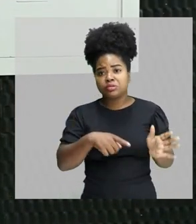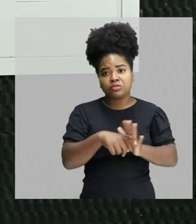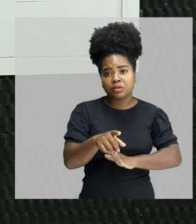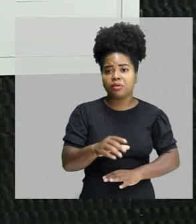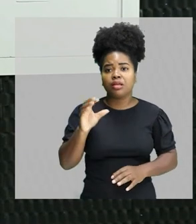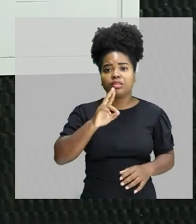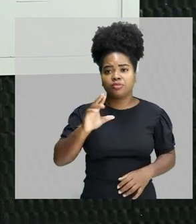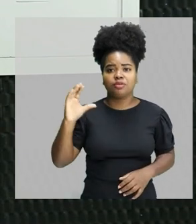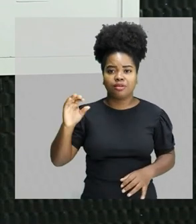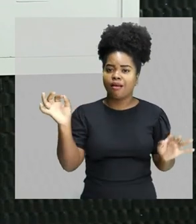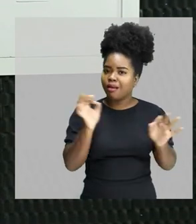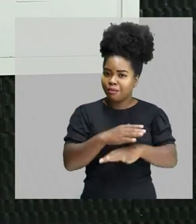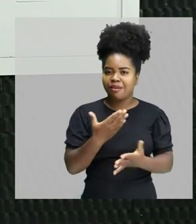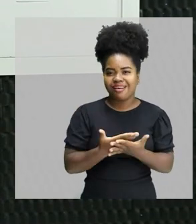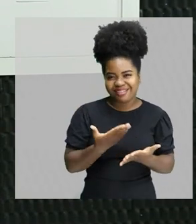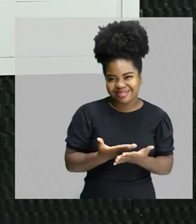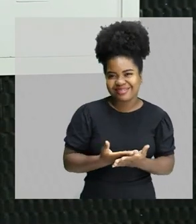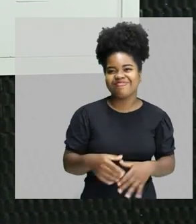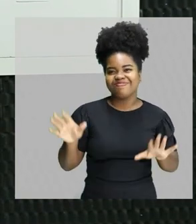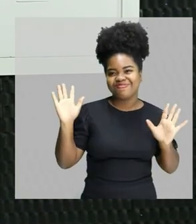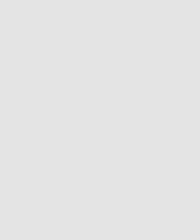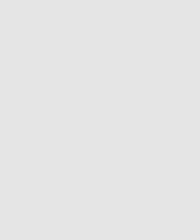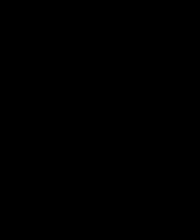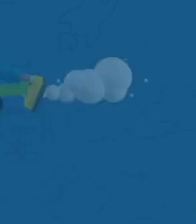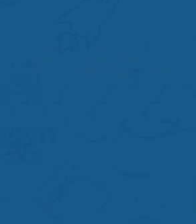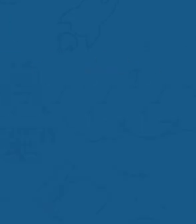letra C. Finalizamos a nossa aula e até a próxima.